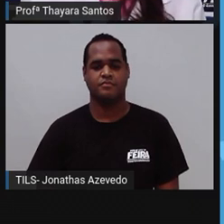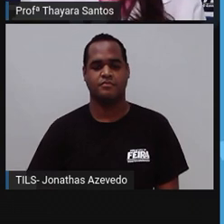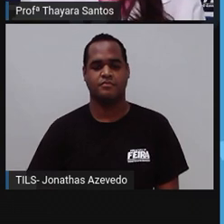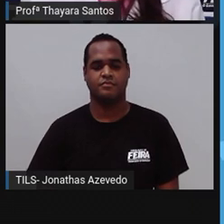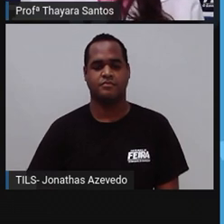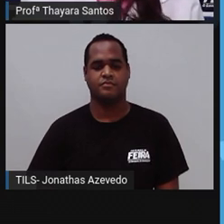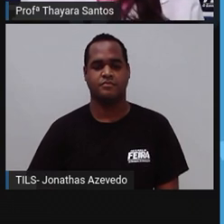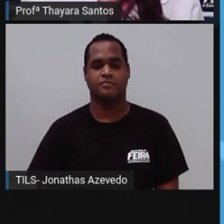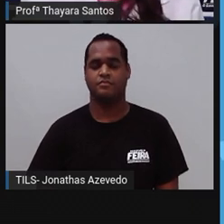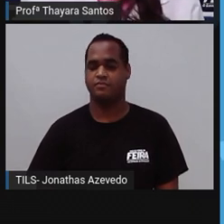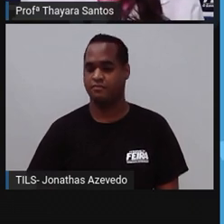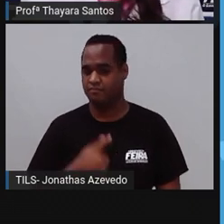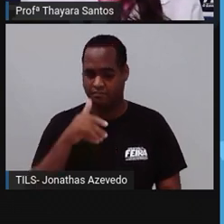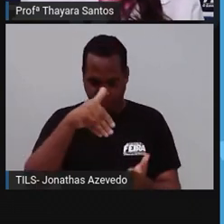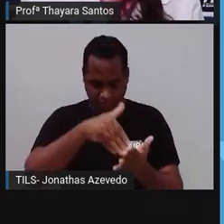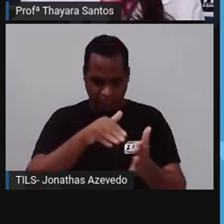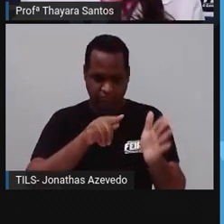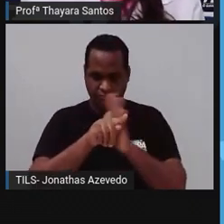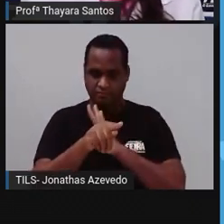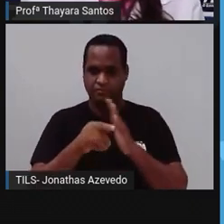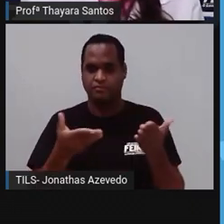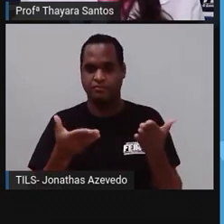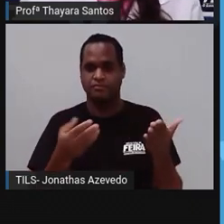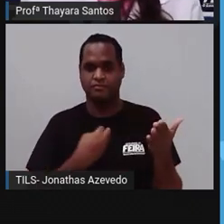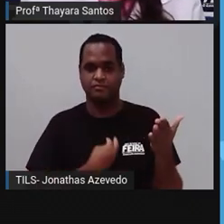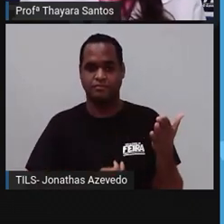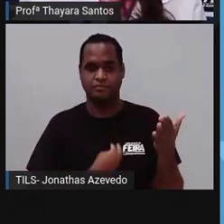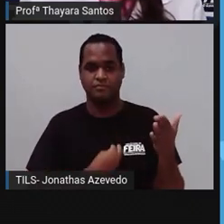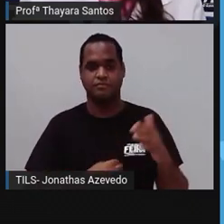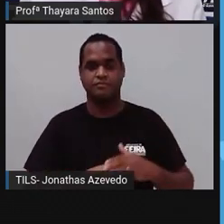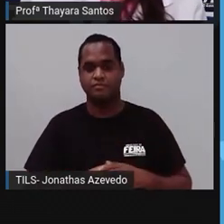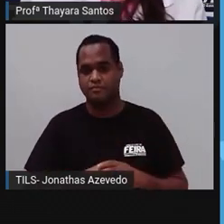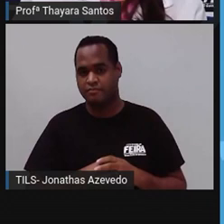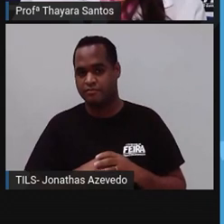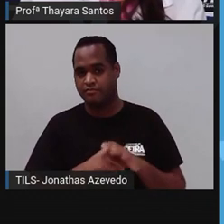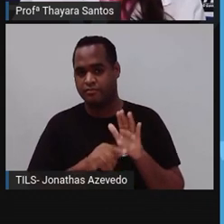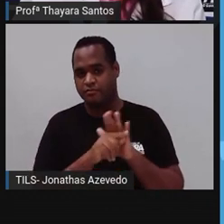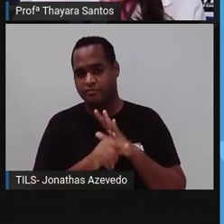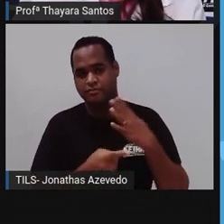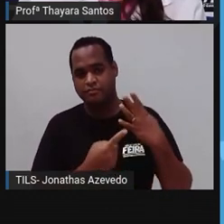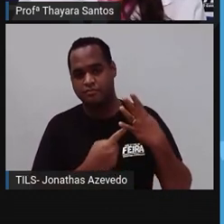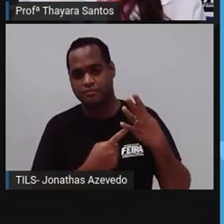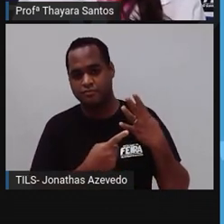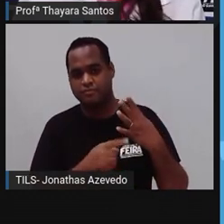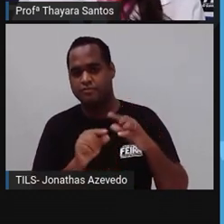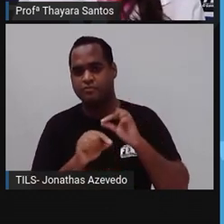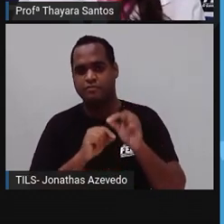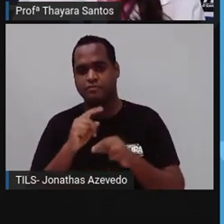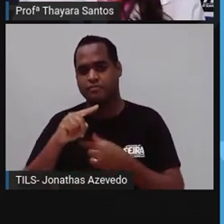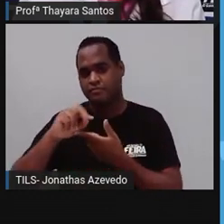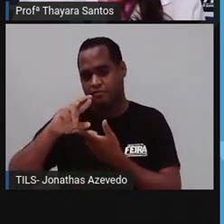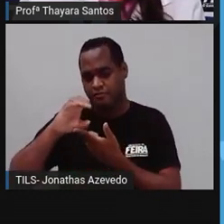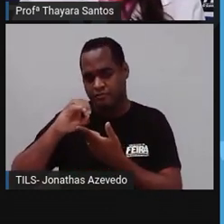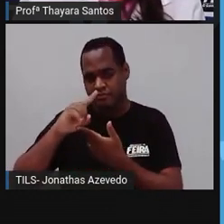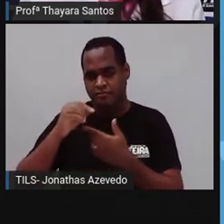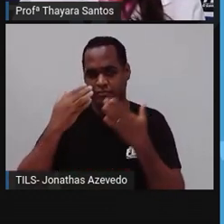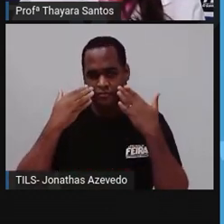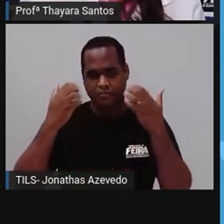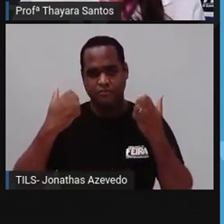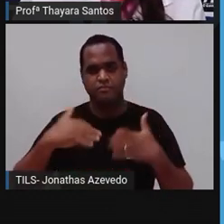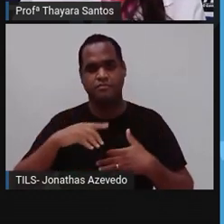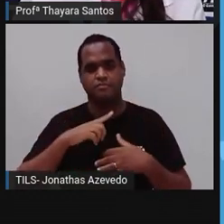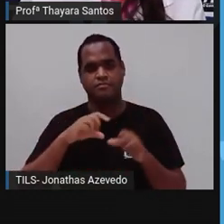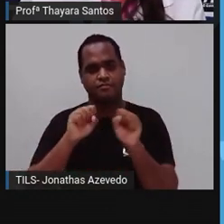Vamos pra última pergunta de hoje. Pergunta de número 4. Os poríferos apresentam sistema